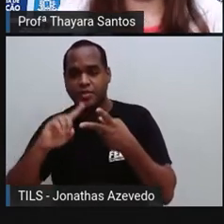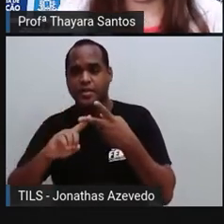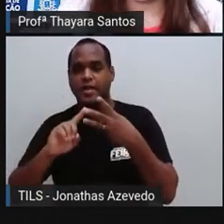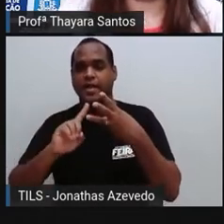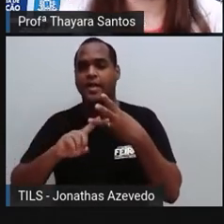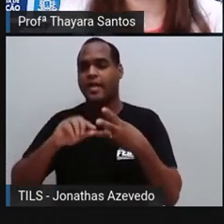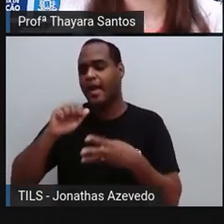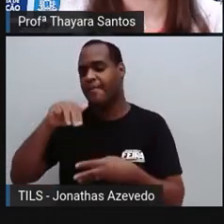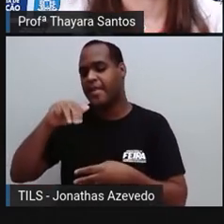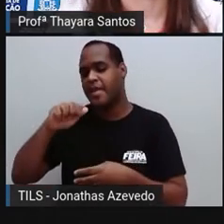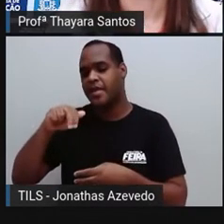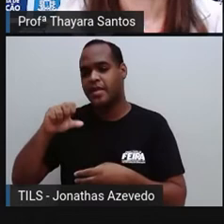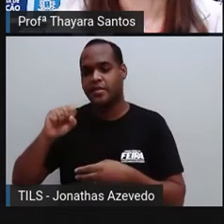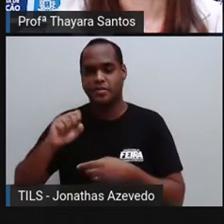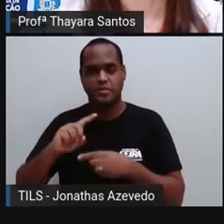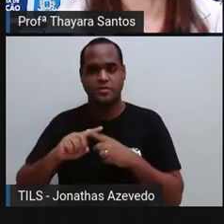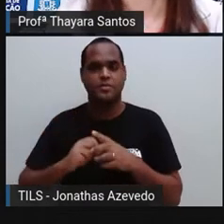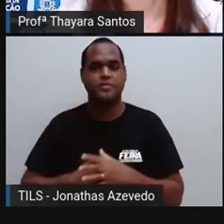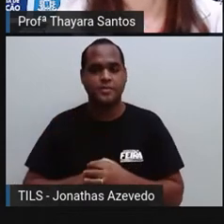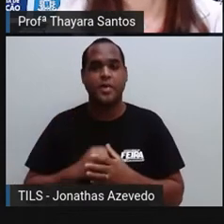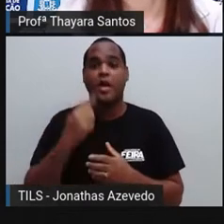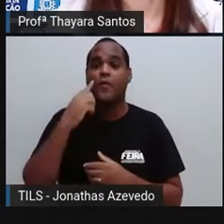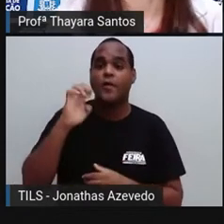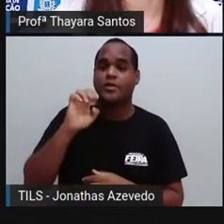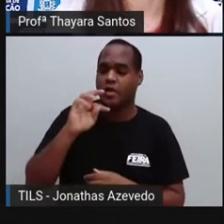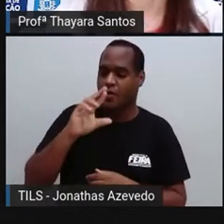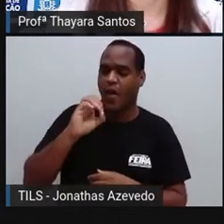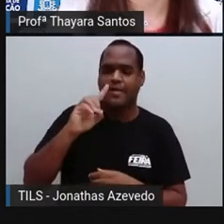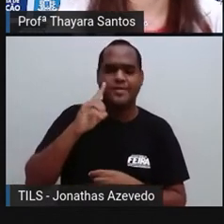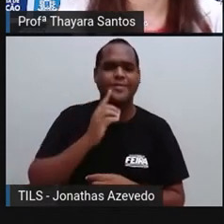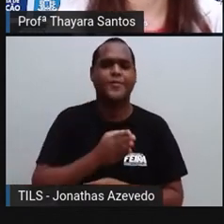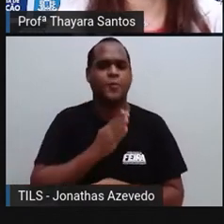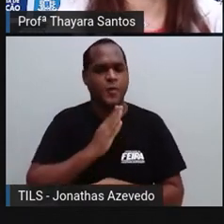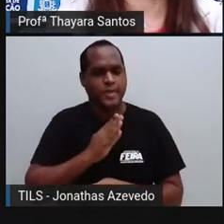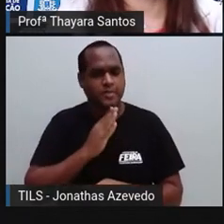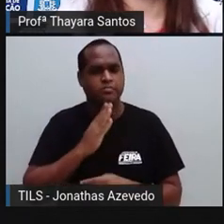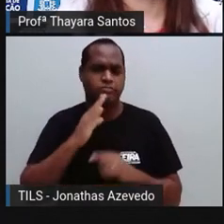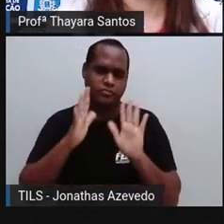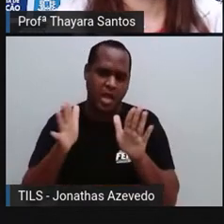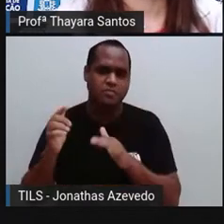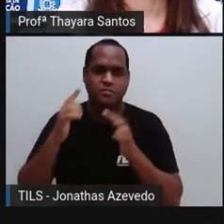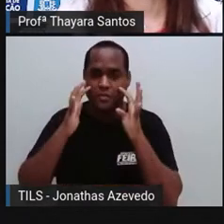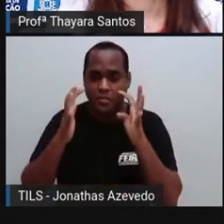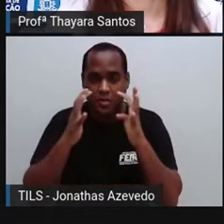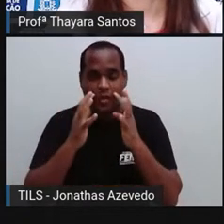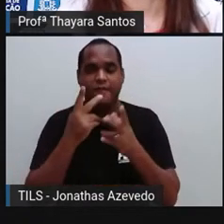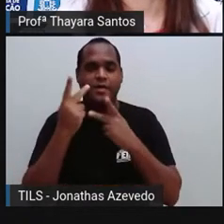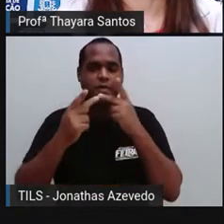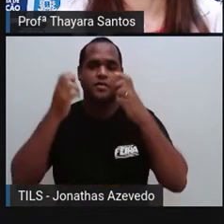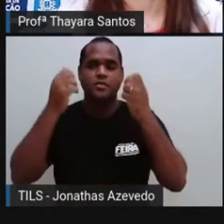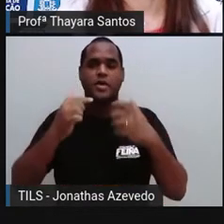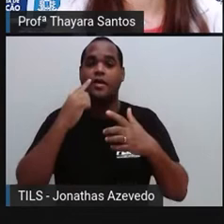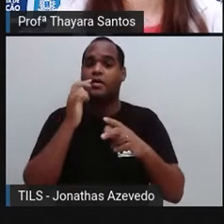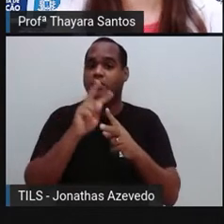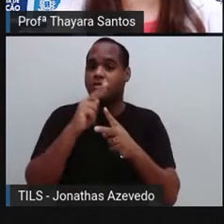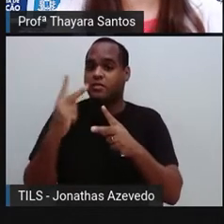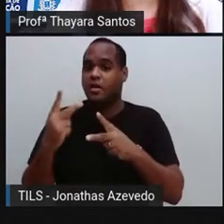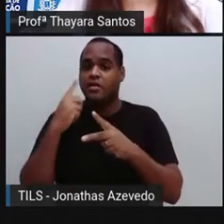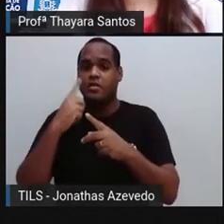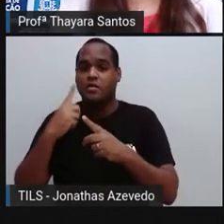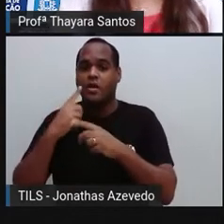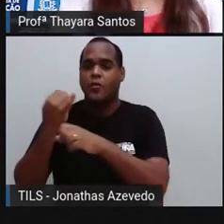aminas. Os hormônios esteroides, vocês já devem ter escutado falar, eles são derivados da